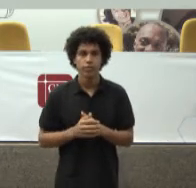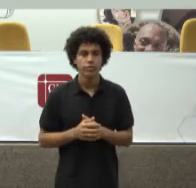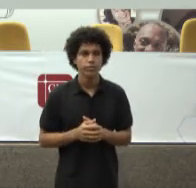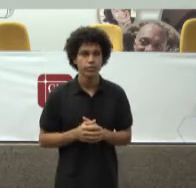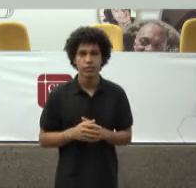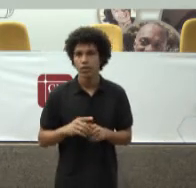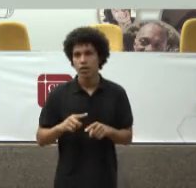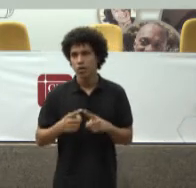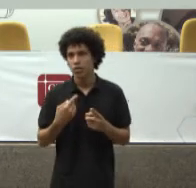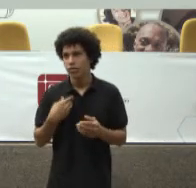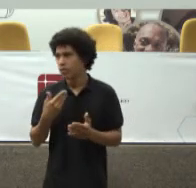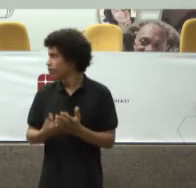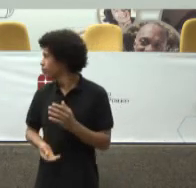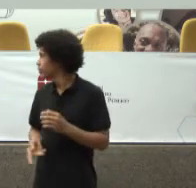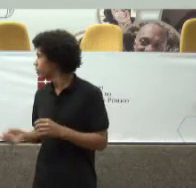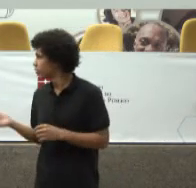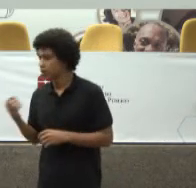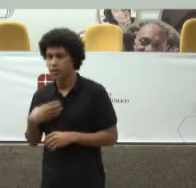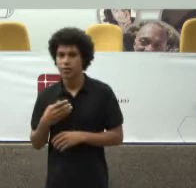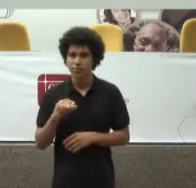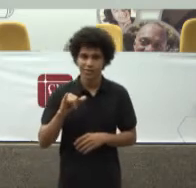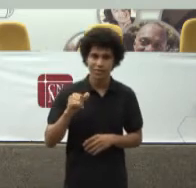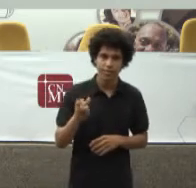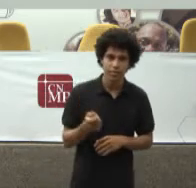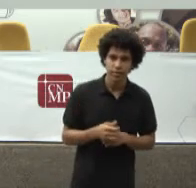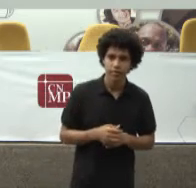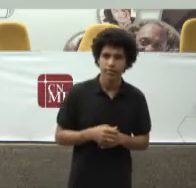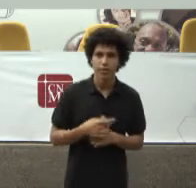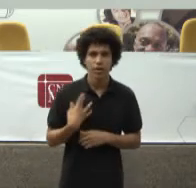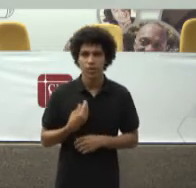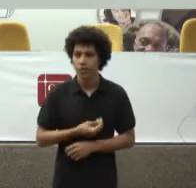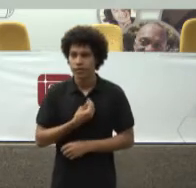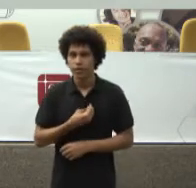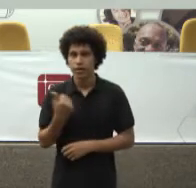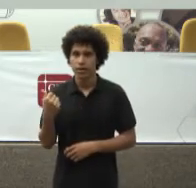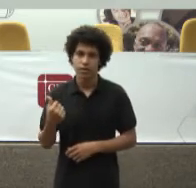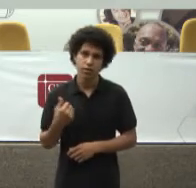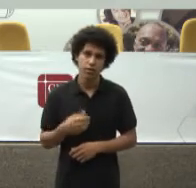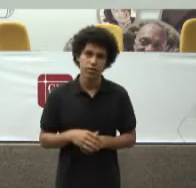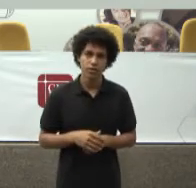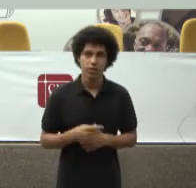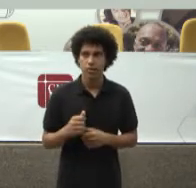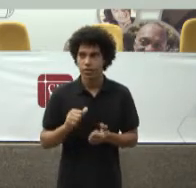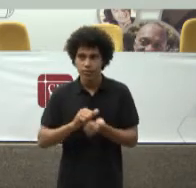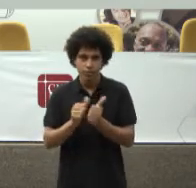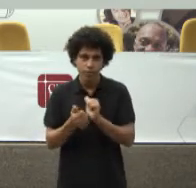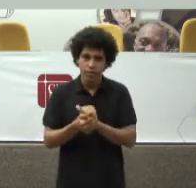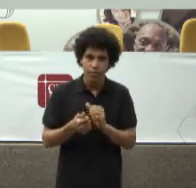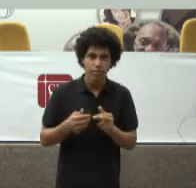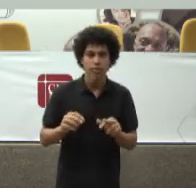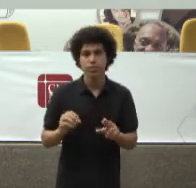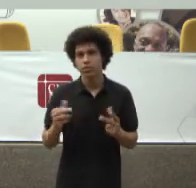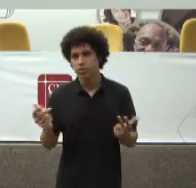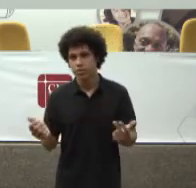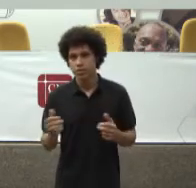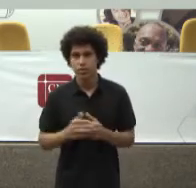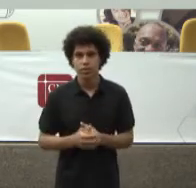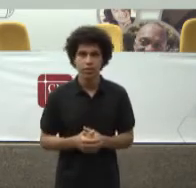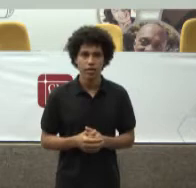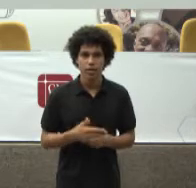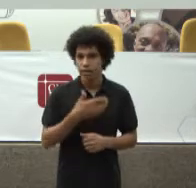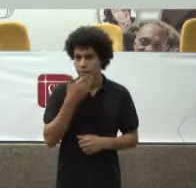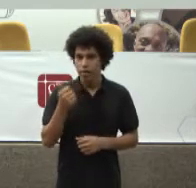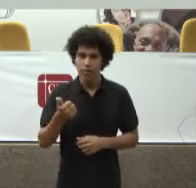Eu não vou Cair na armadilha Do Gebran E não vou Ficar aqui Modificando Acho melhor